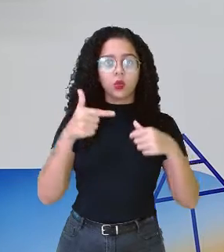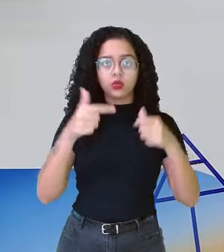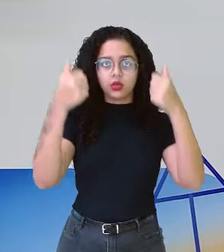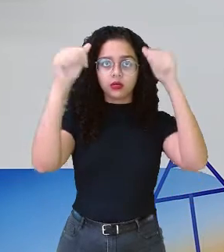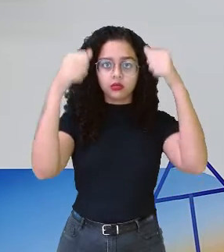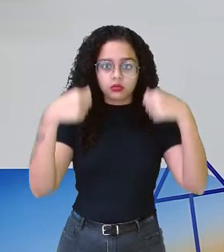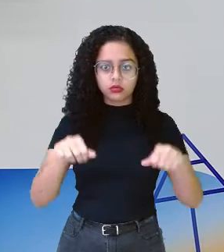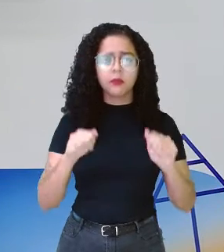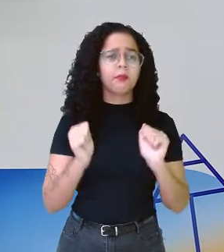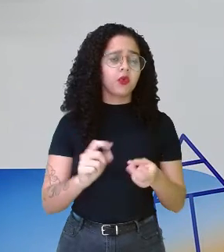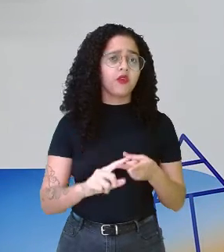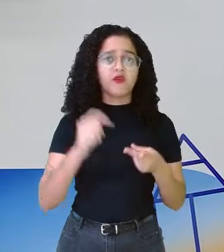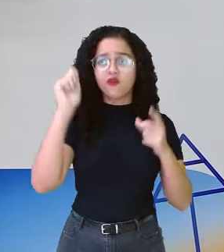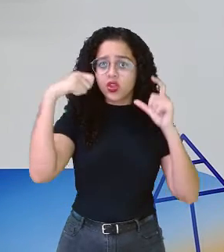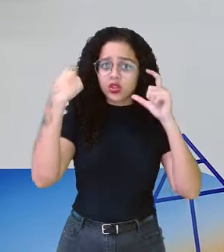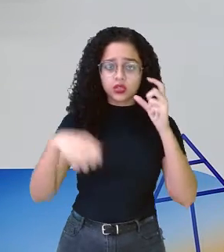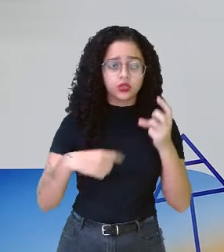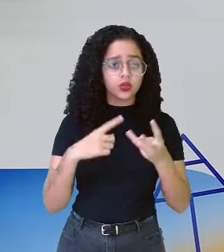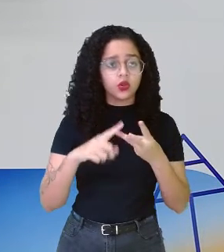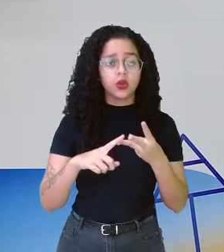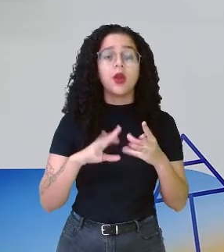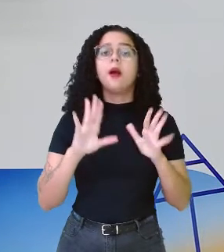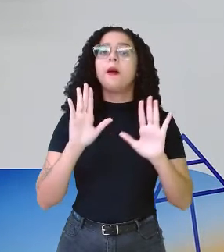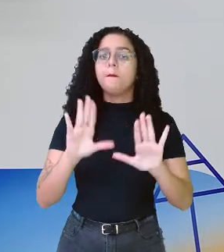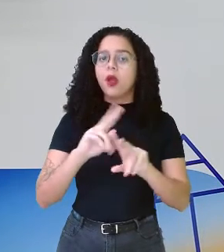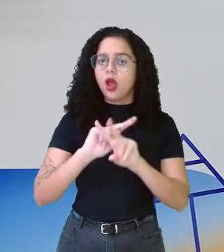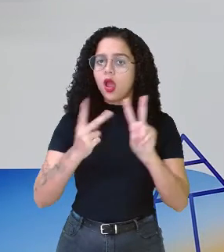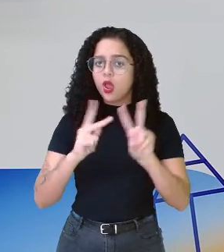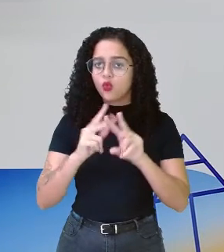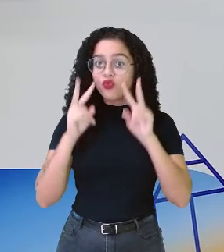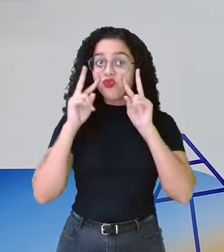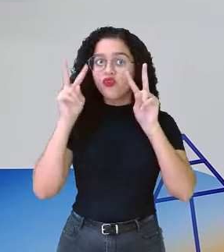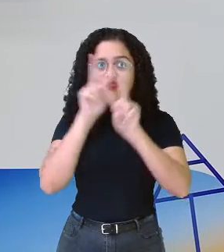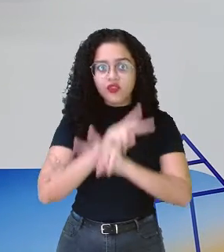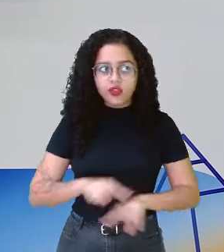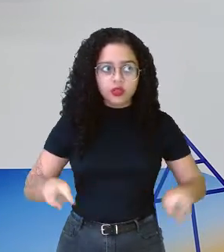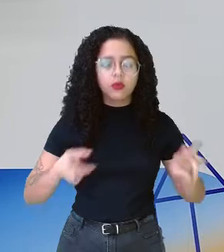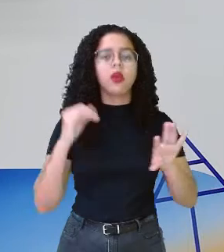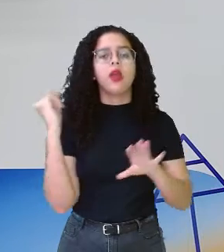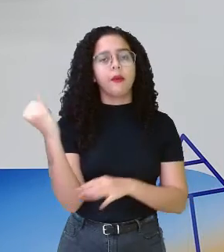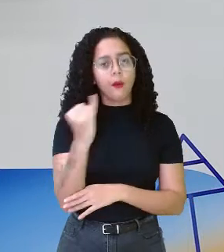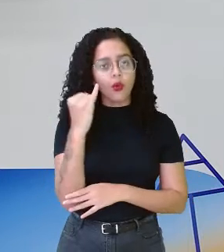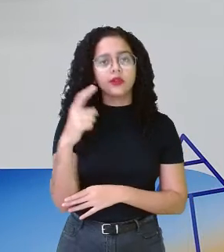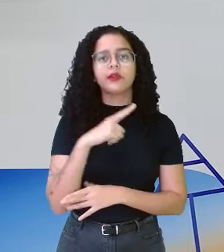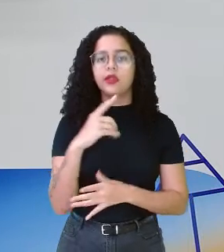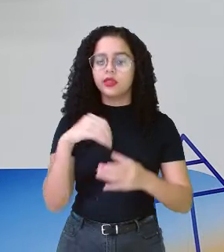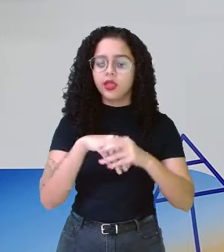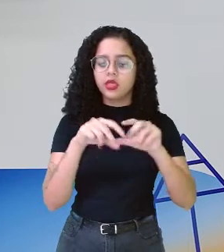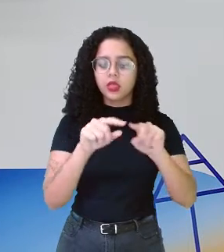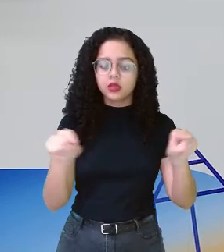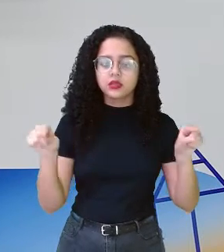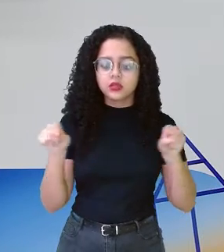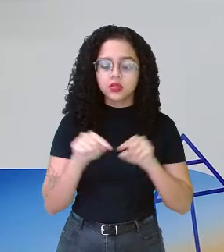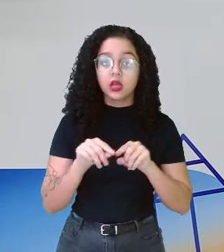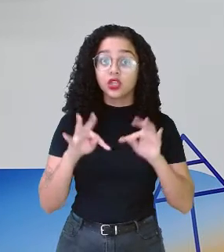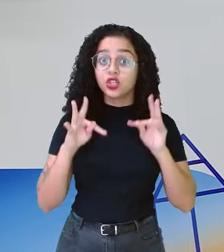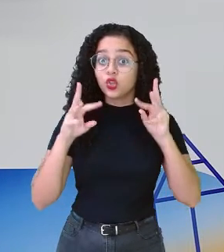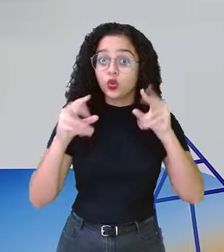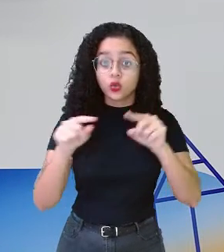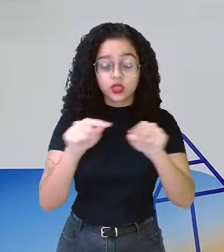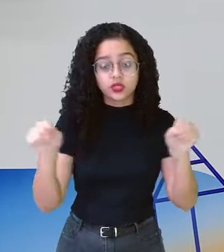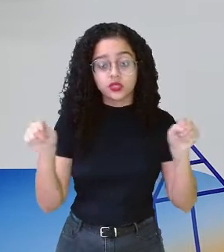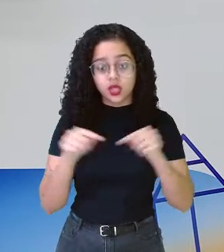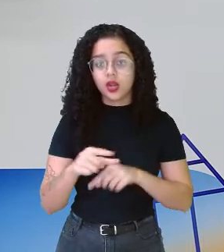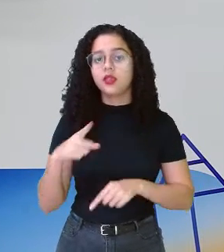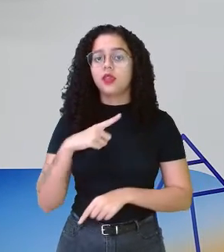forem vídeos, mas o recurso visual é importantíssimo ter numa sala, em toda sala que